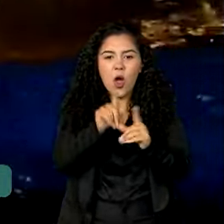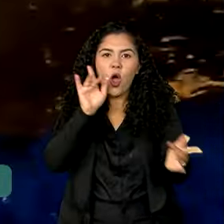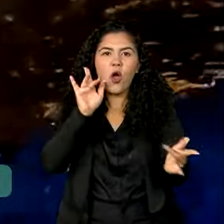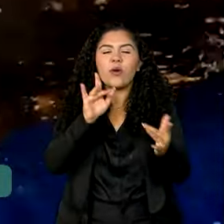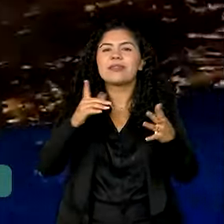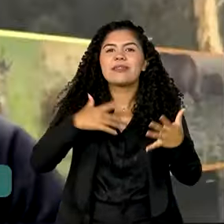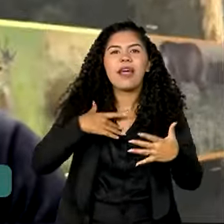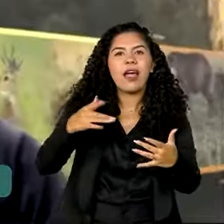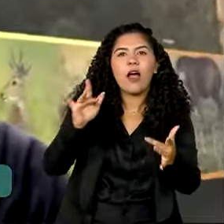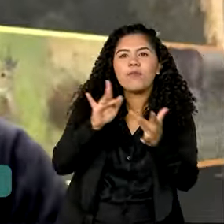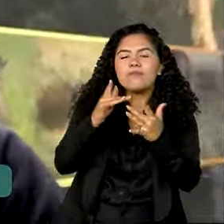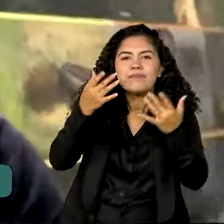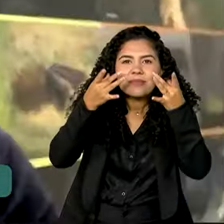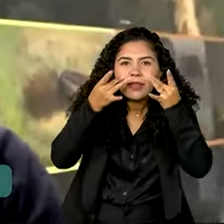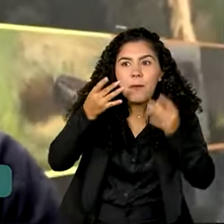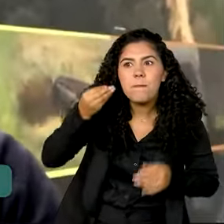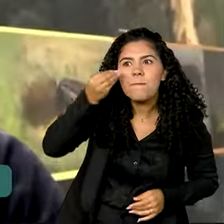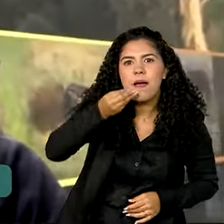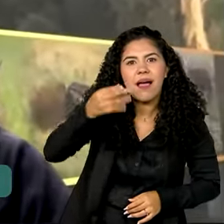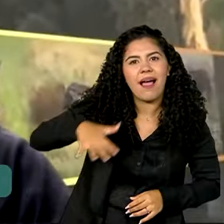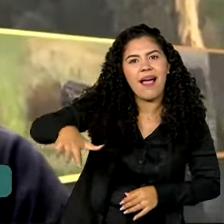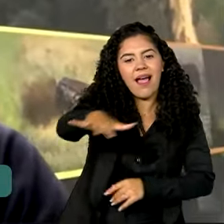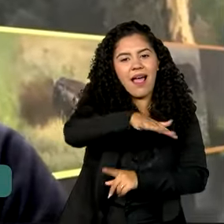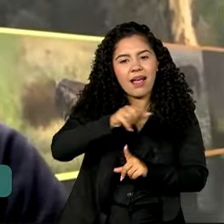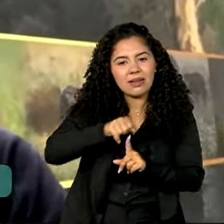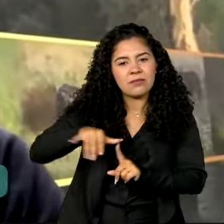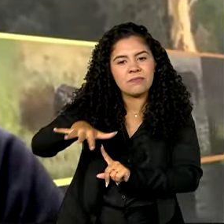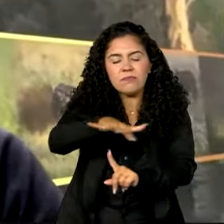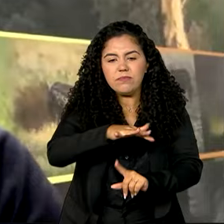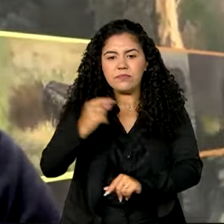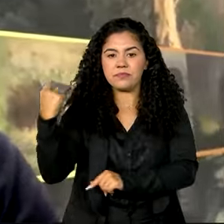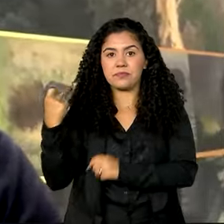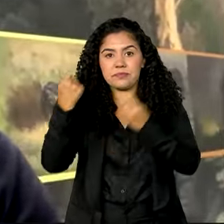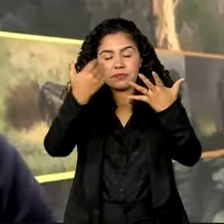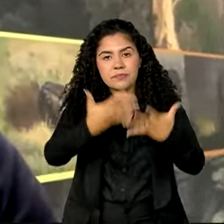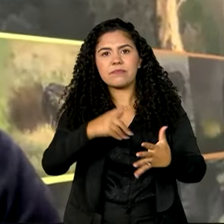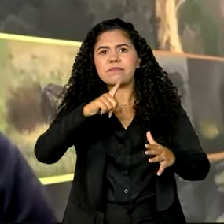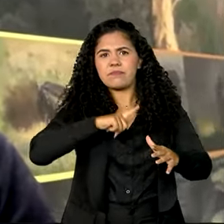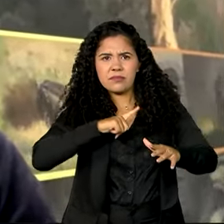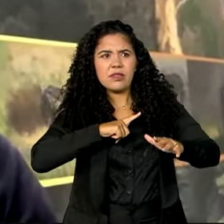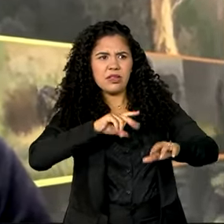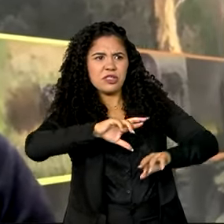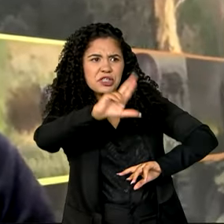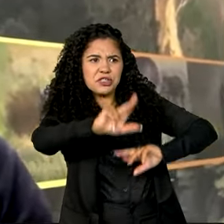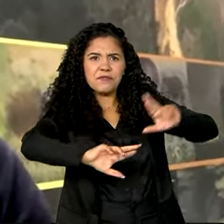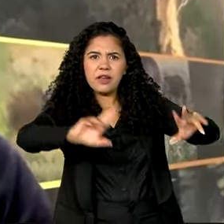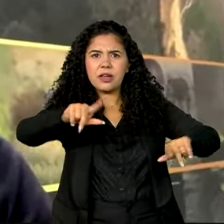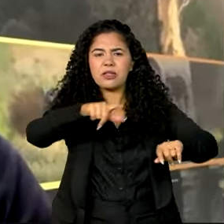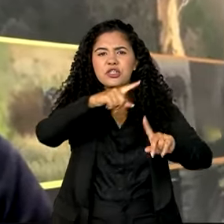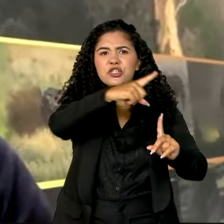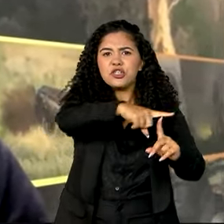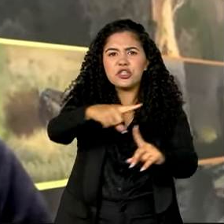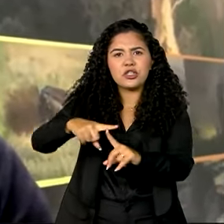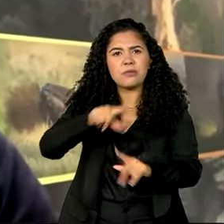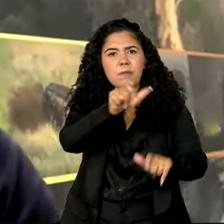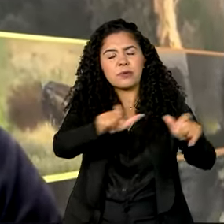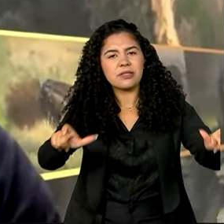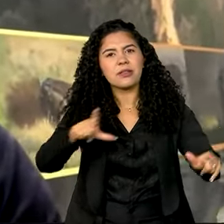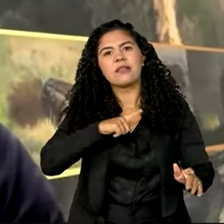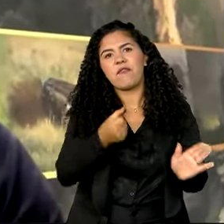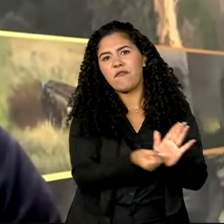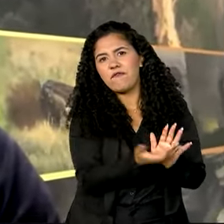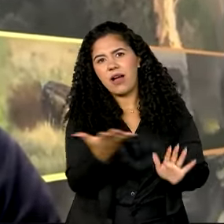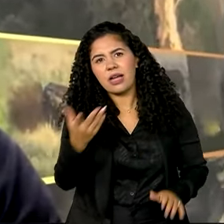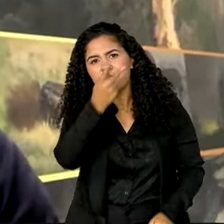a natureza. O público, assim, tem se diversificado muito. Então, tem muitas pessoas que gostam da